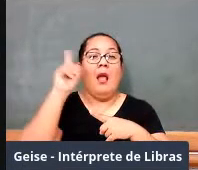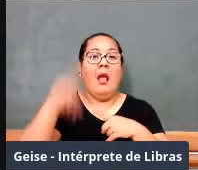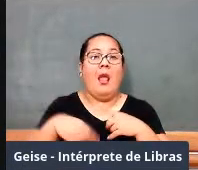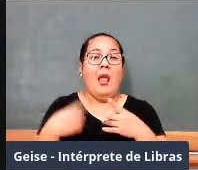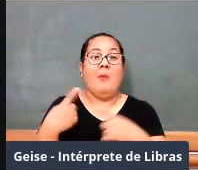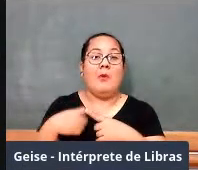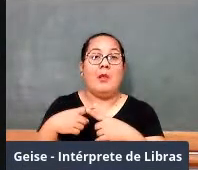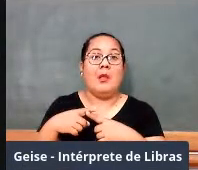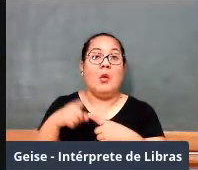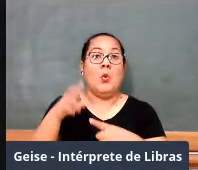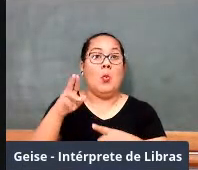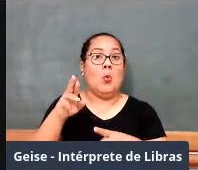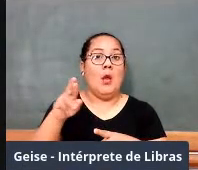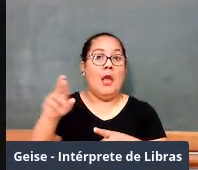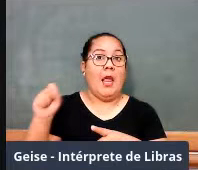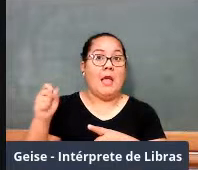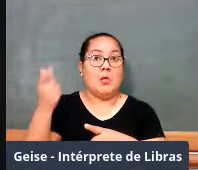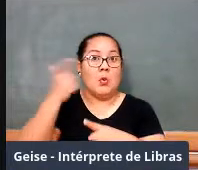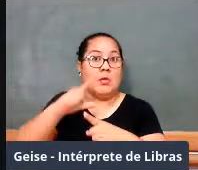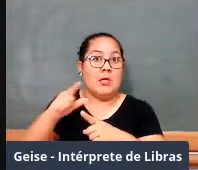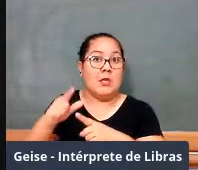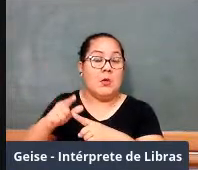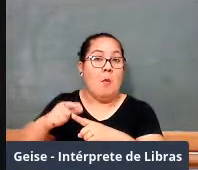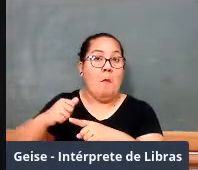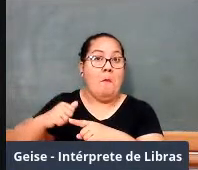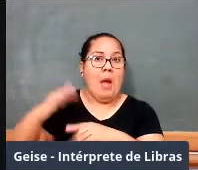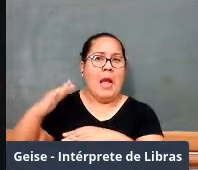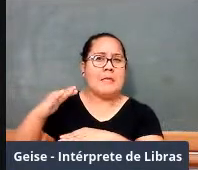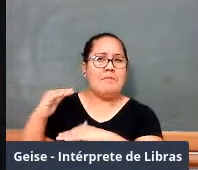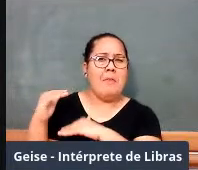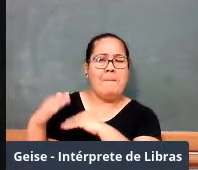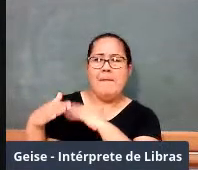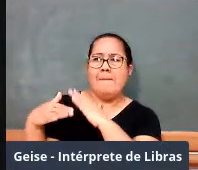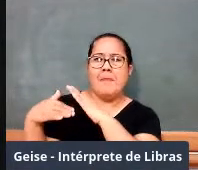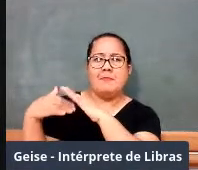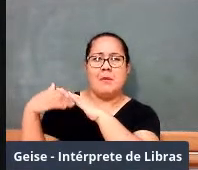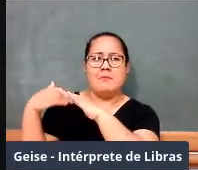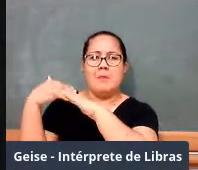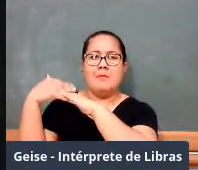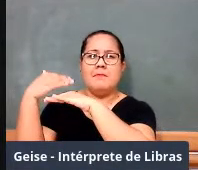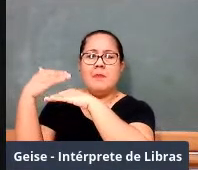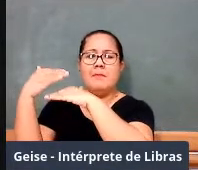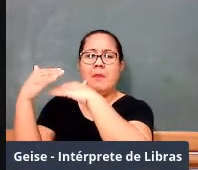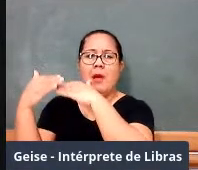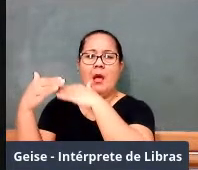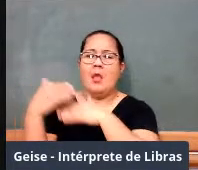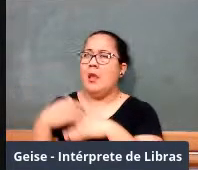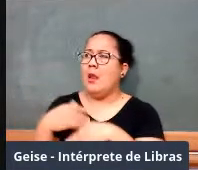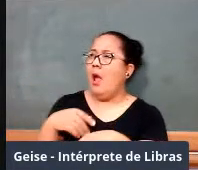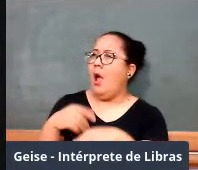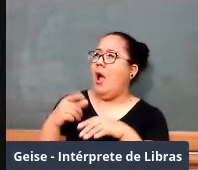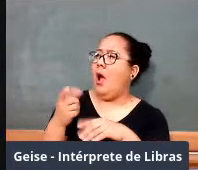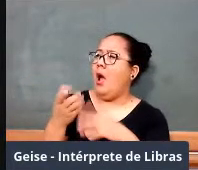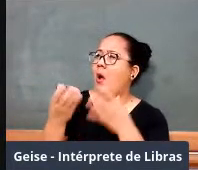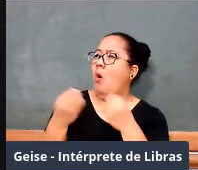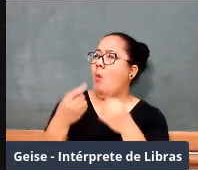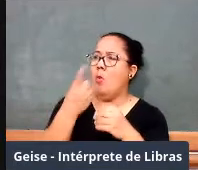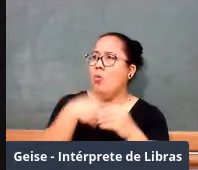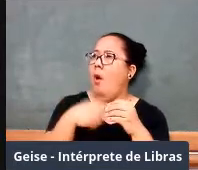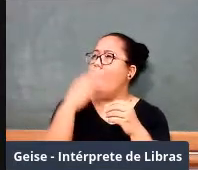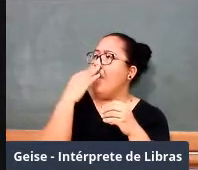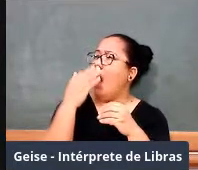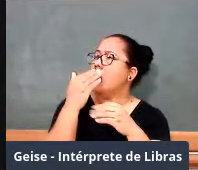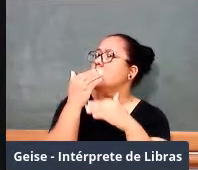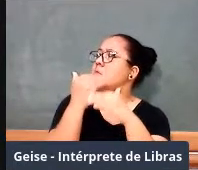escola básica, vou usar a terminologia atual, e nós estamos atrasados, e aí nós temos que fazer